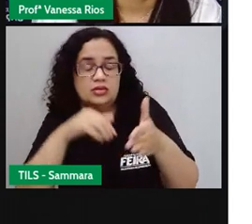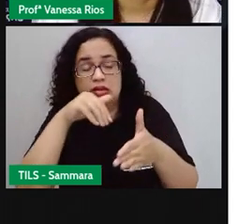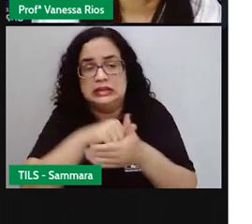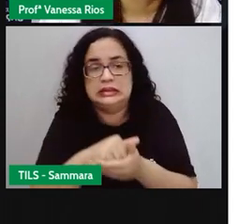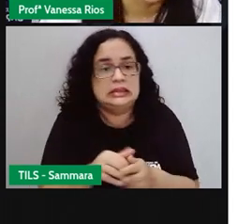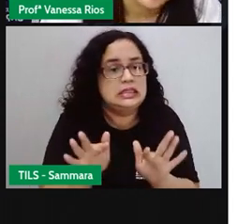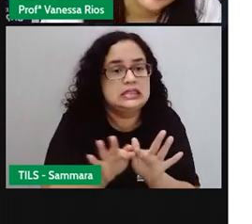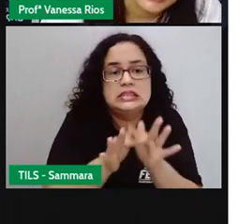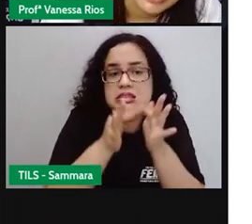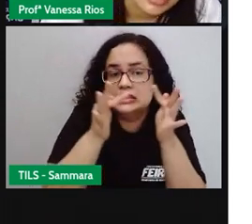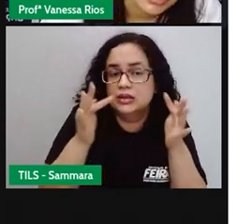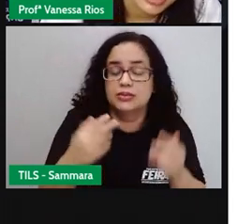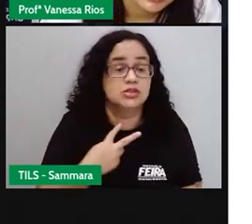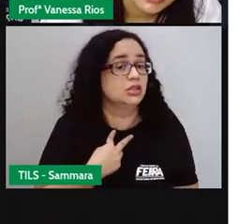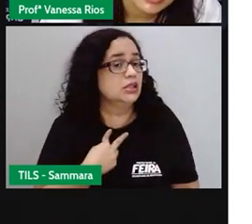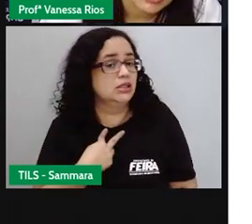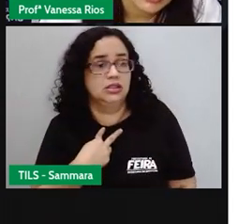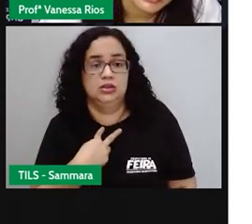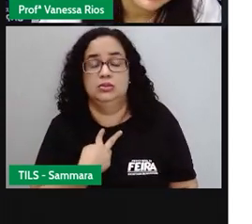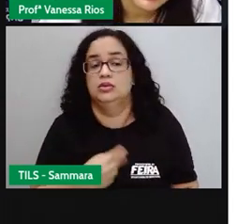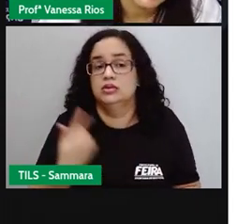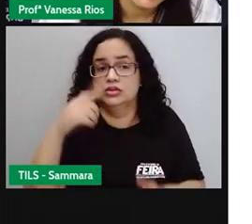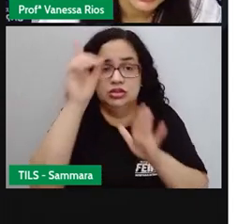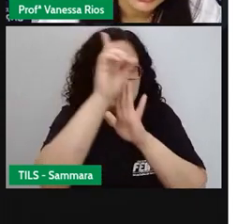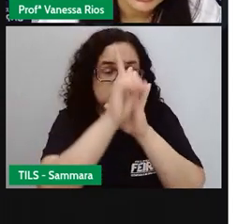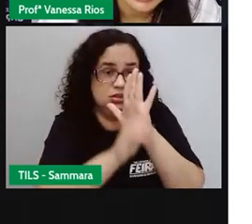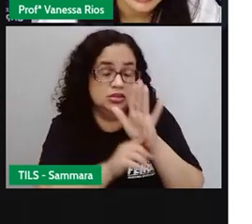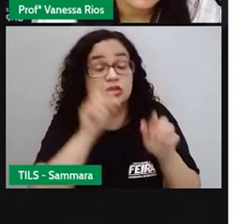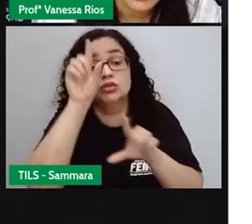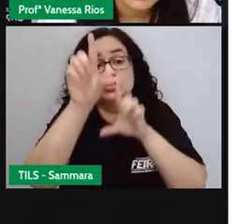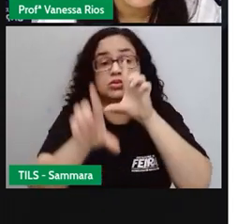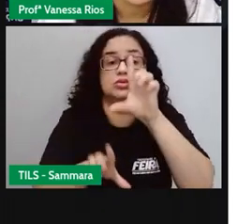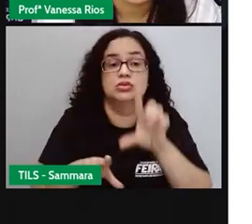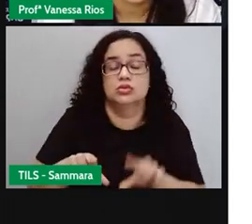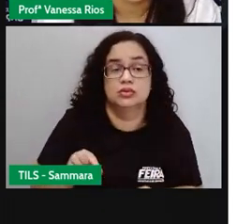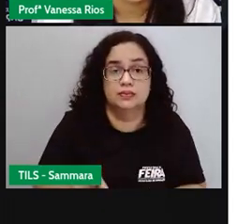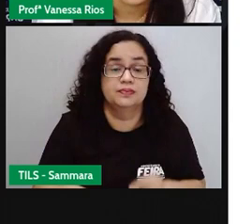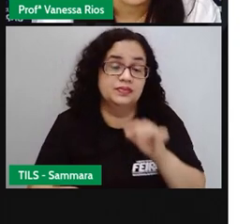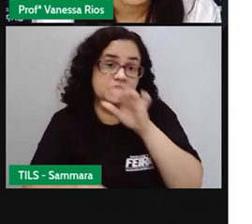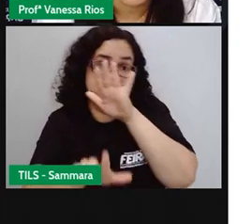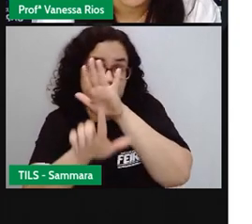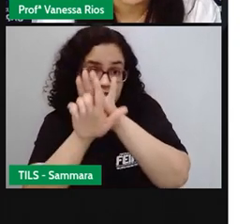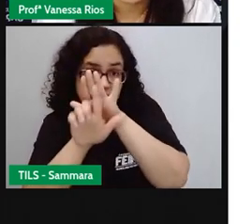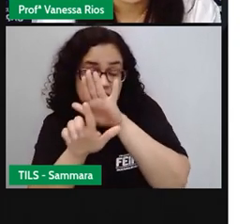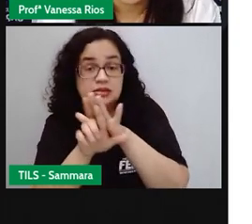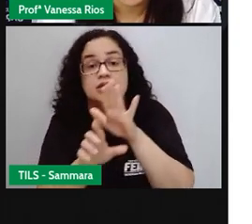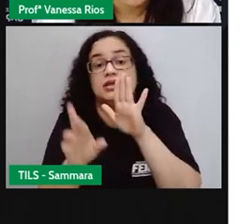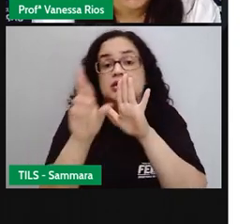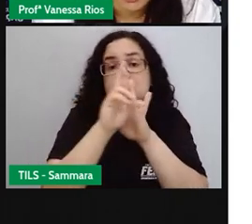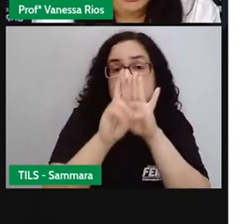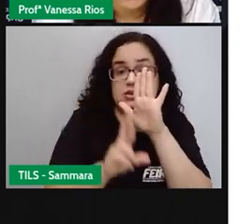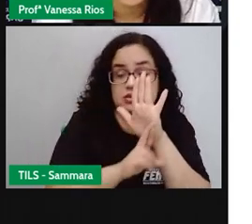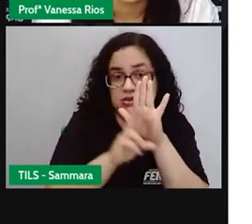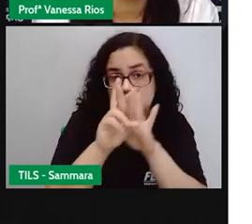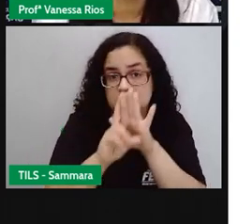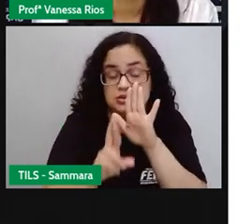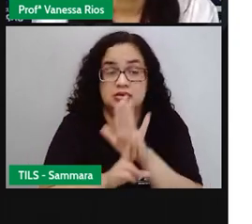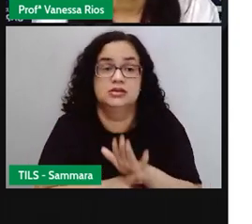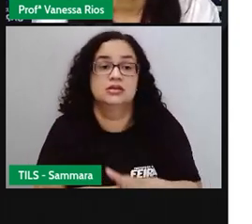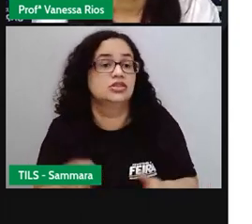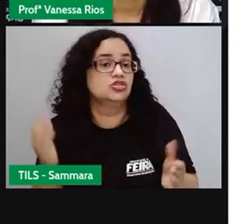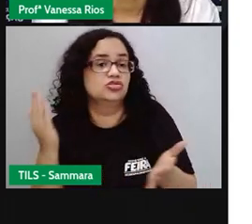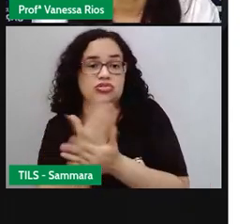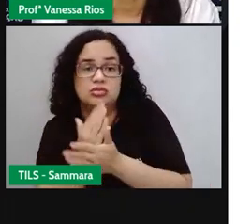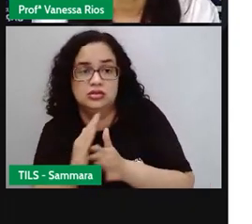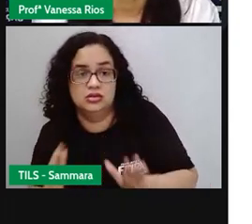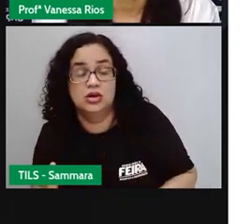aquisitivo menor não pode também ter direito à escolha, né? O candidato, essas leis aí, essas regras que já foram extintas.